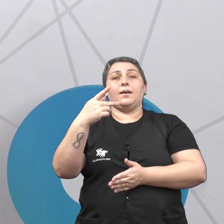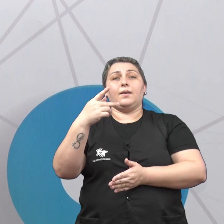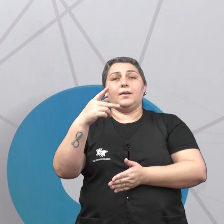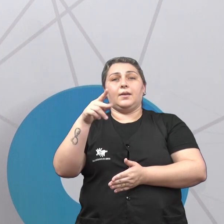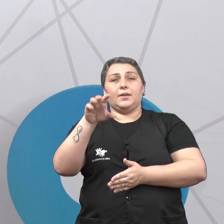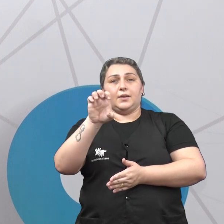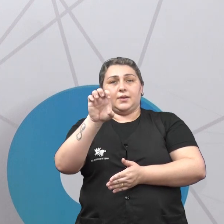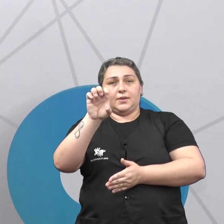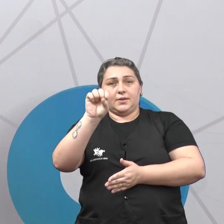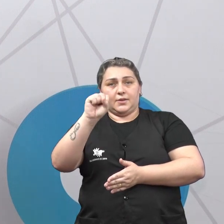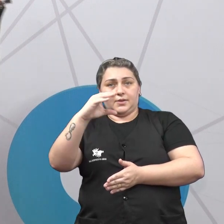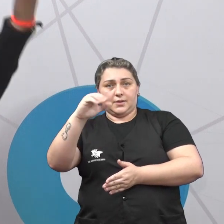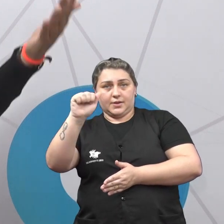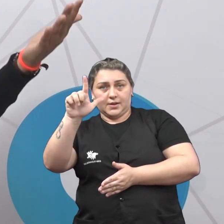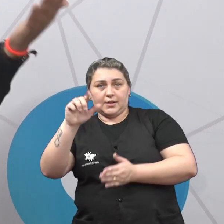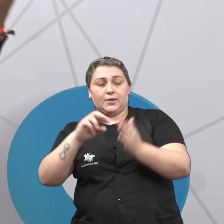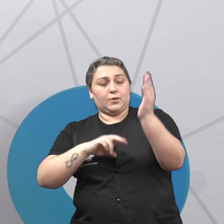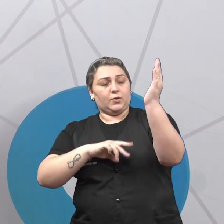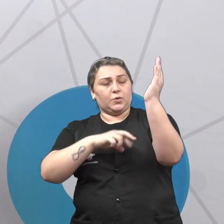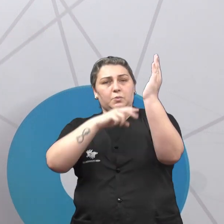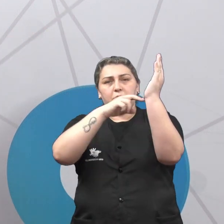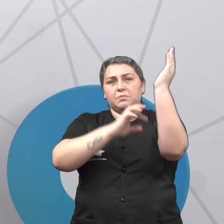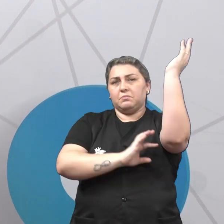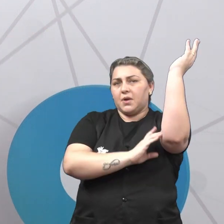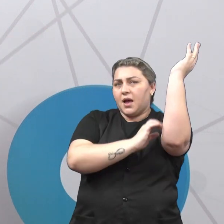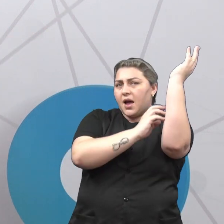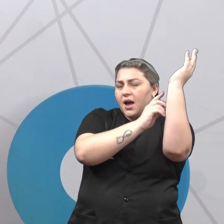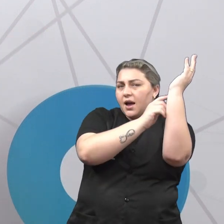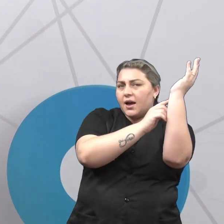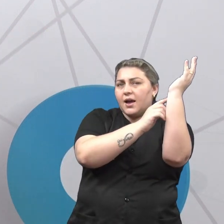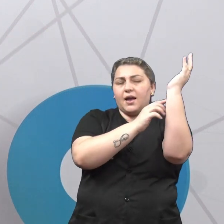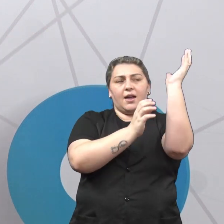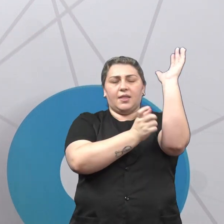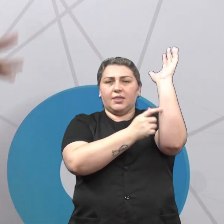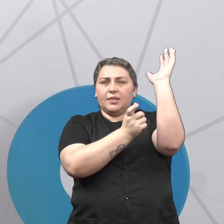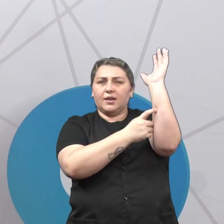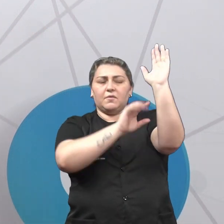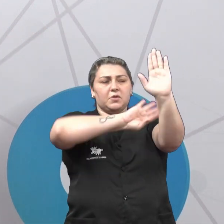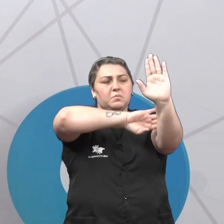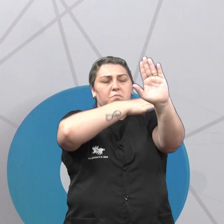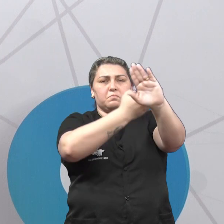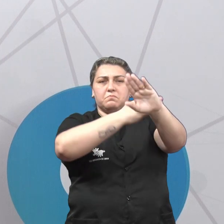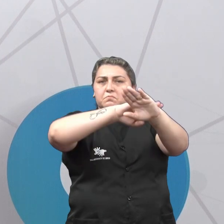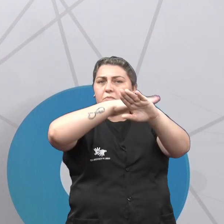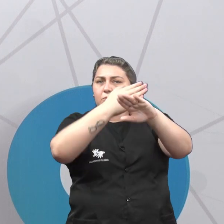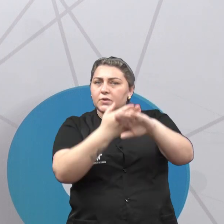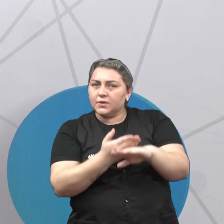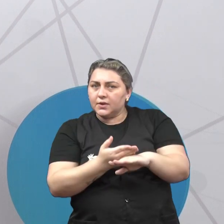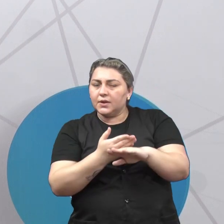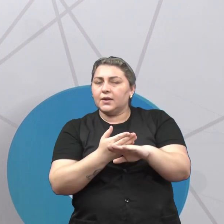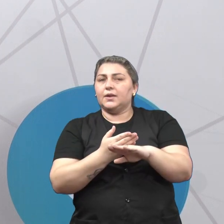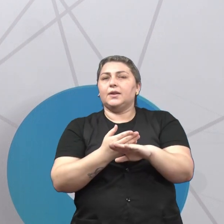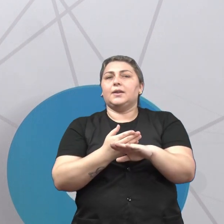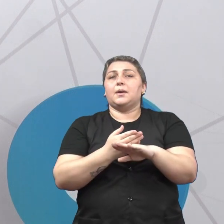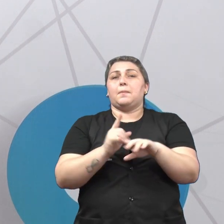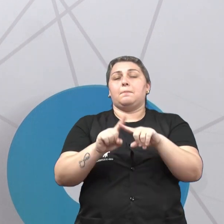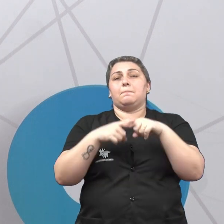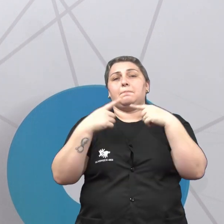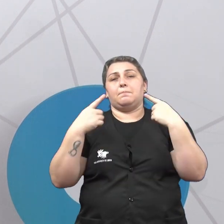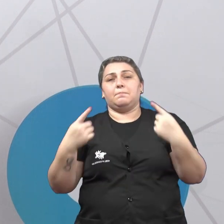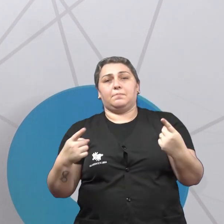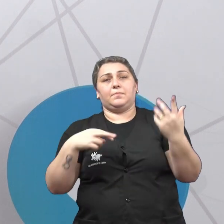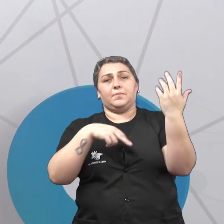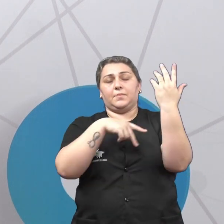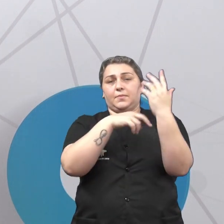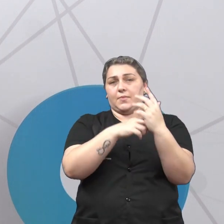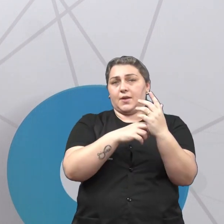A escalada é todo o ato de você subir em algo, normalmente quando eles montanhas e tudo mais, mas se um simples ato de